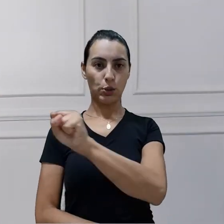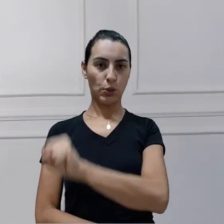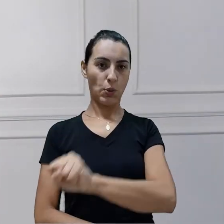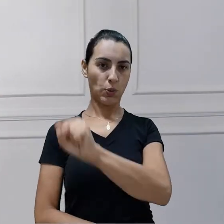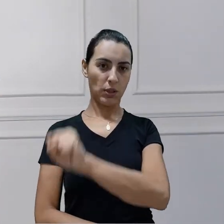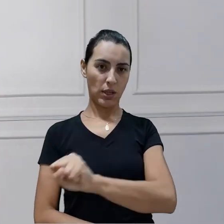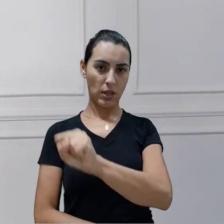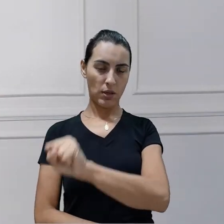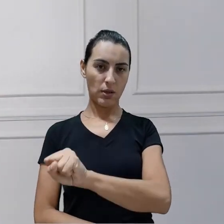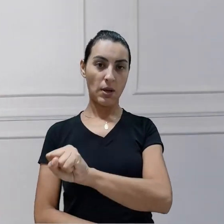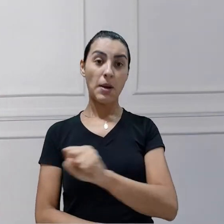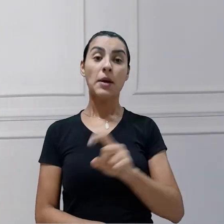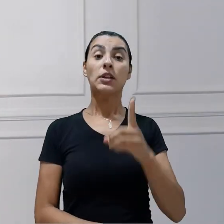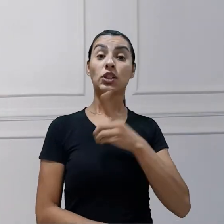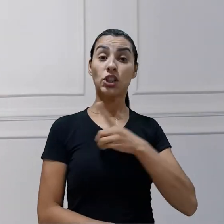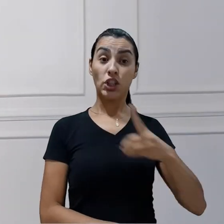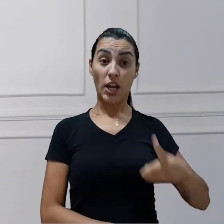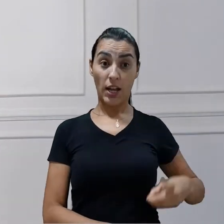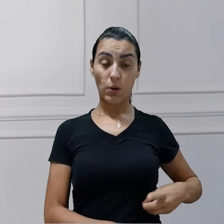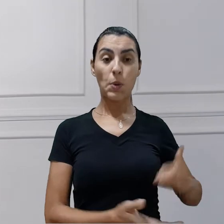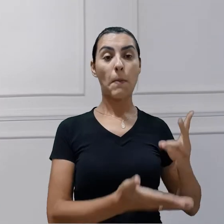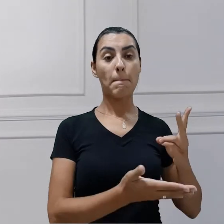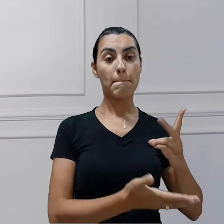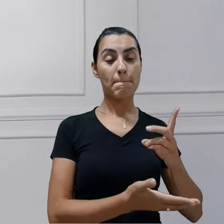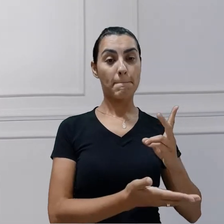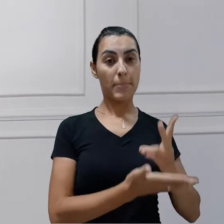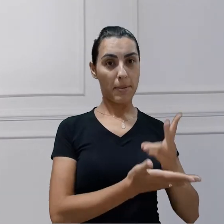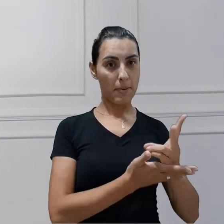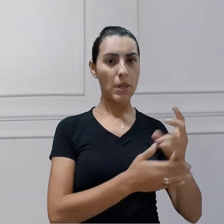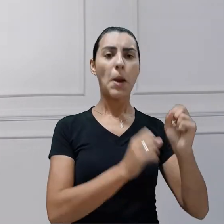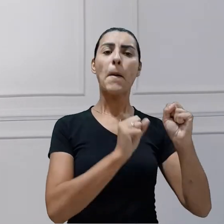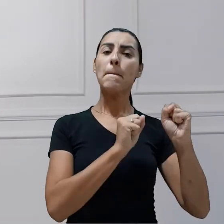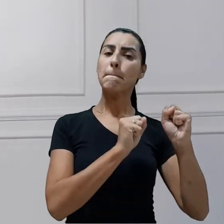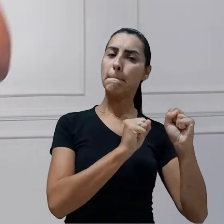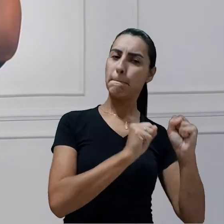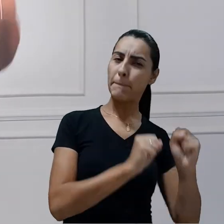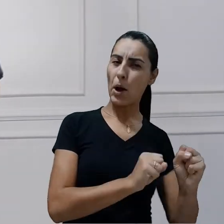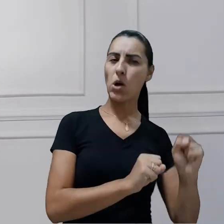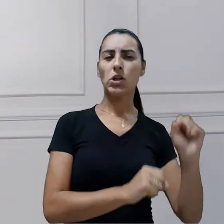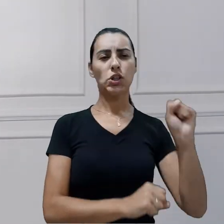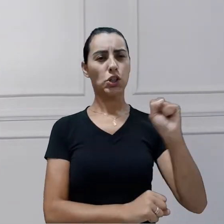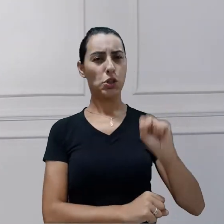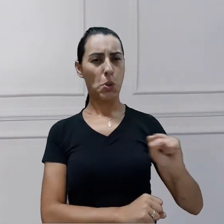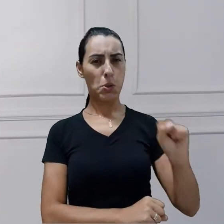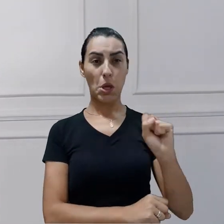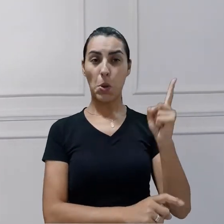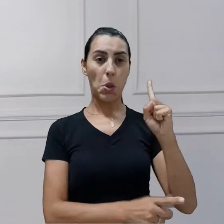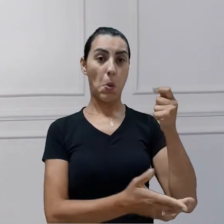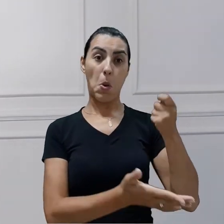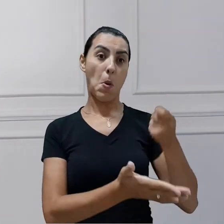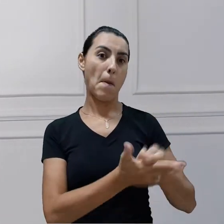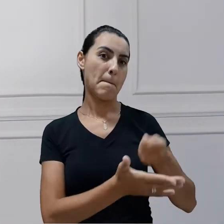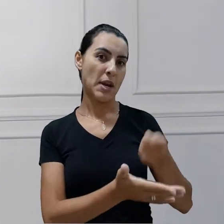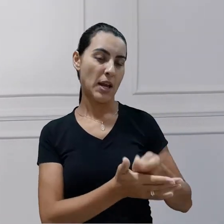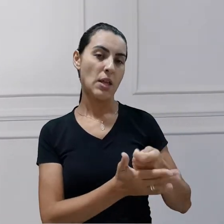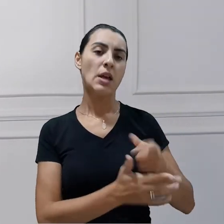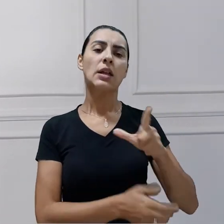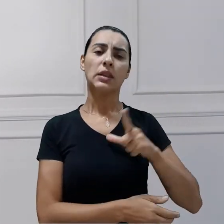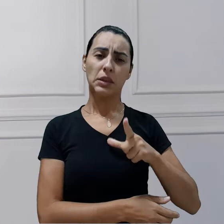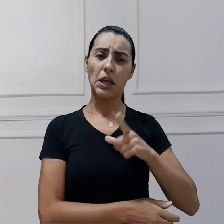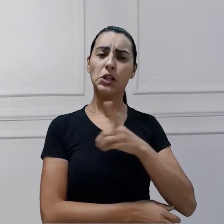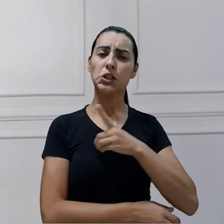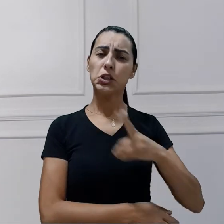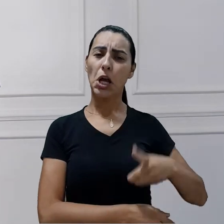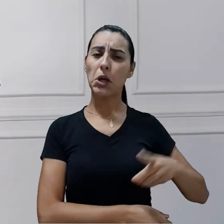para o diácono permanente, ele pode ser solteiro. Sim, nós temos diáconos que são solteiros.